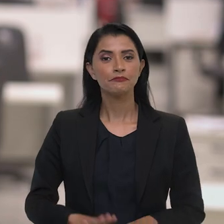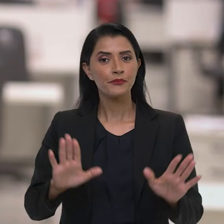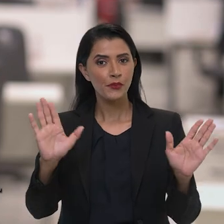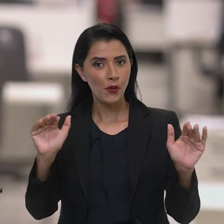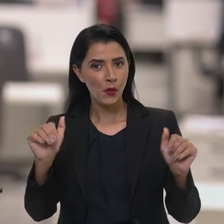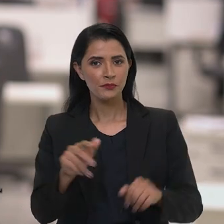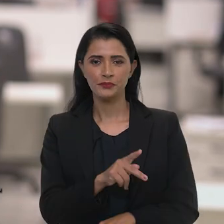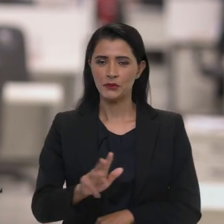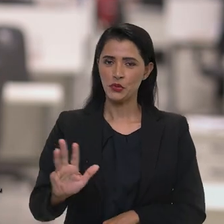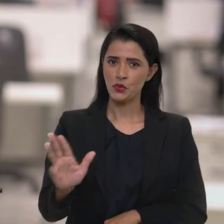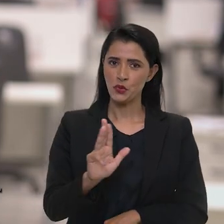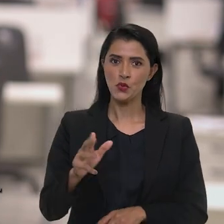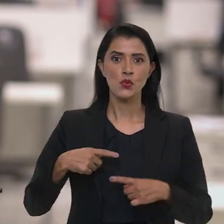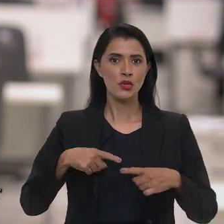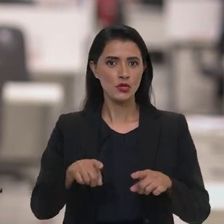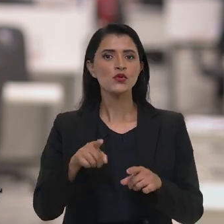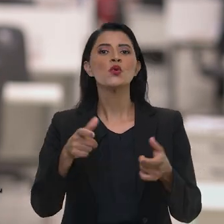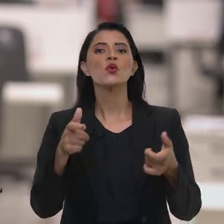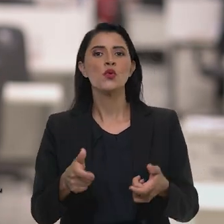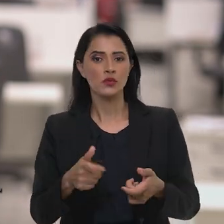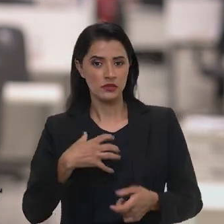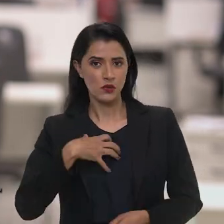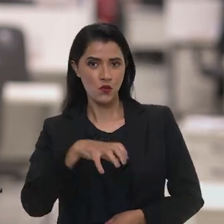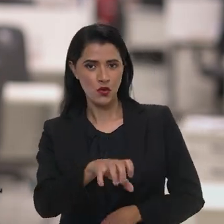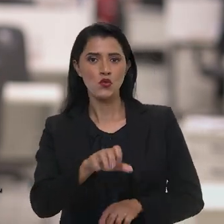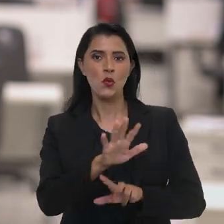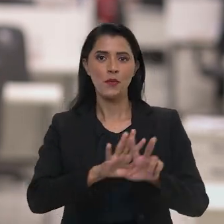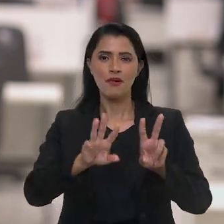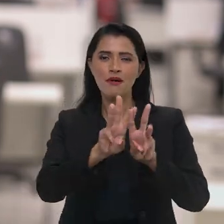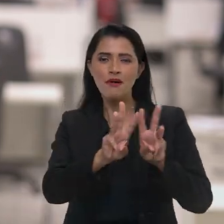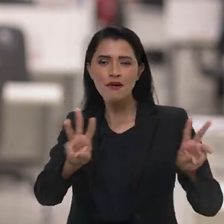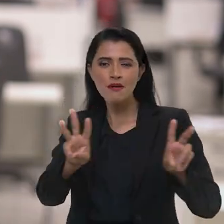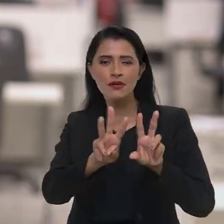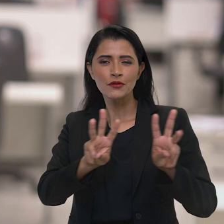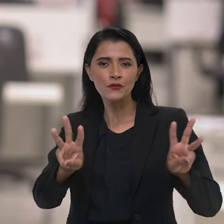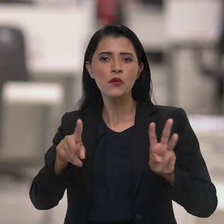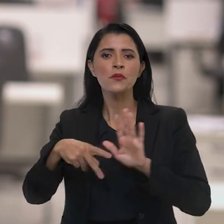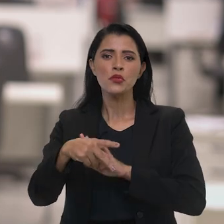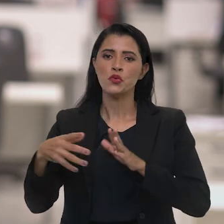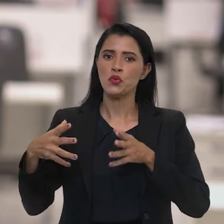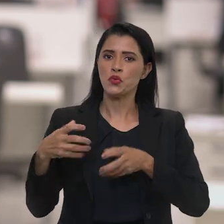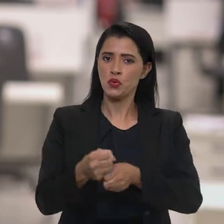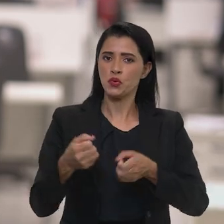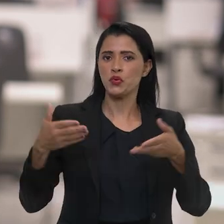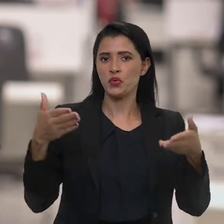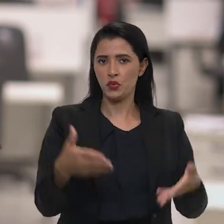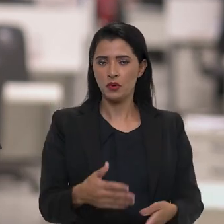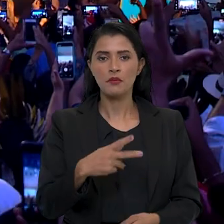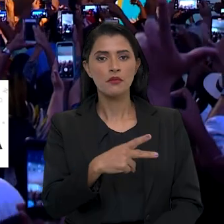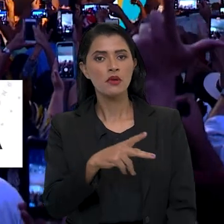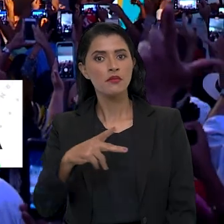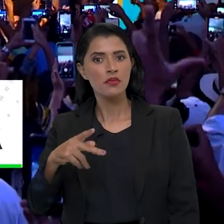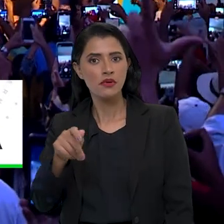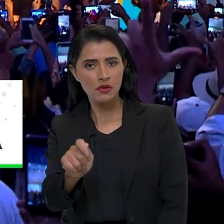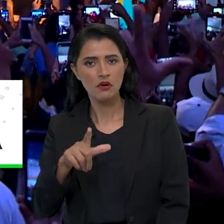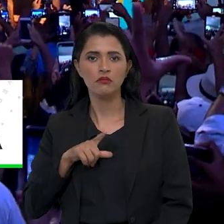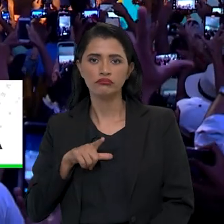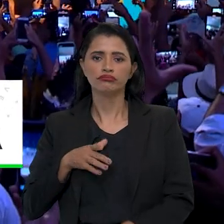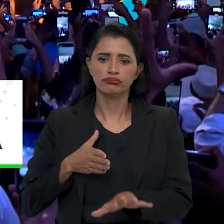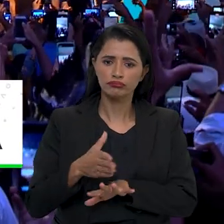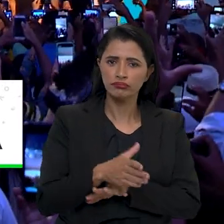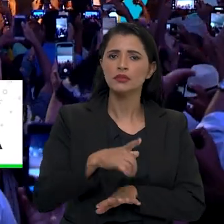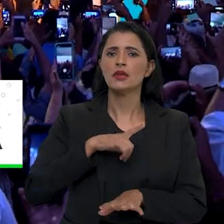Olá, o presidente Lula lançou em Salvador a plataforma de orçamento participativo. O PPA